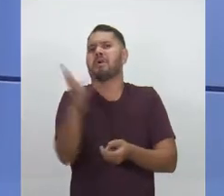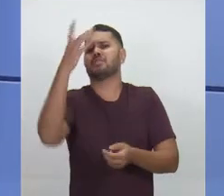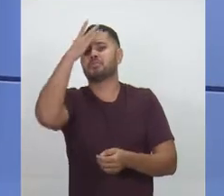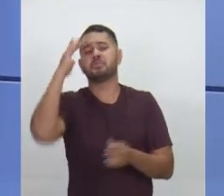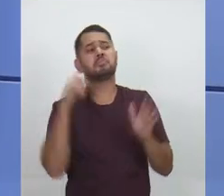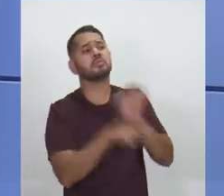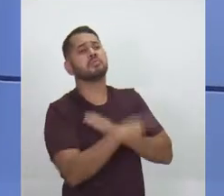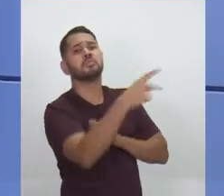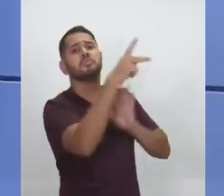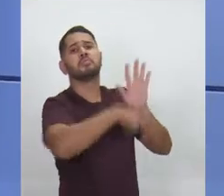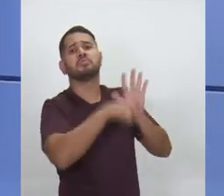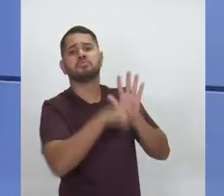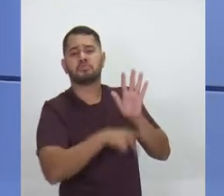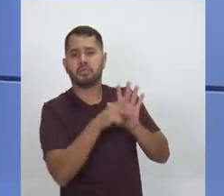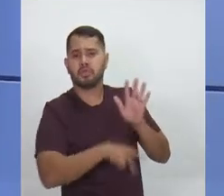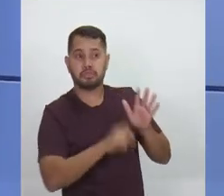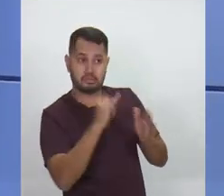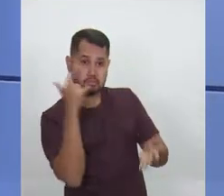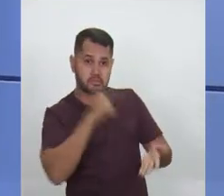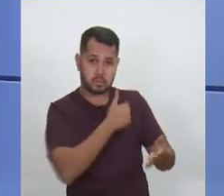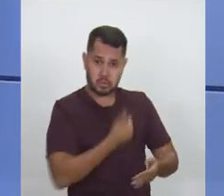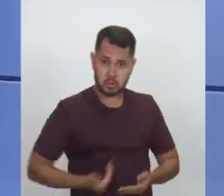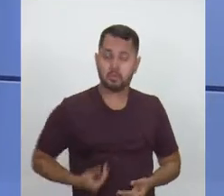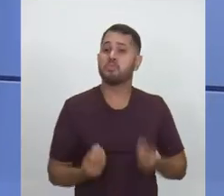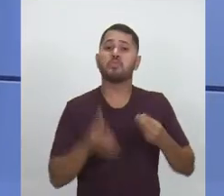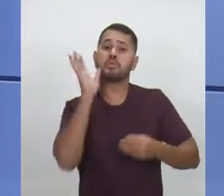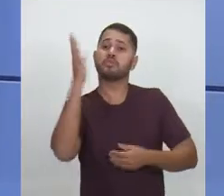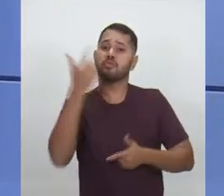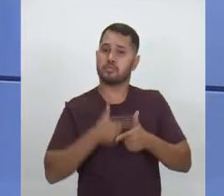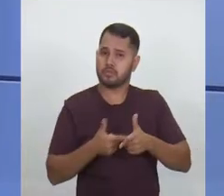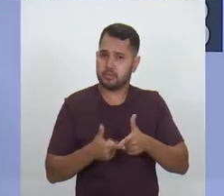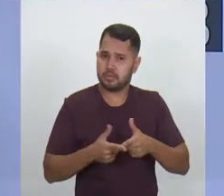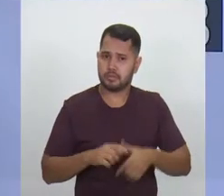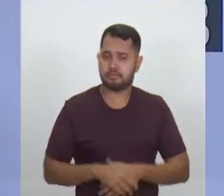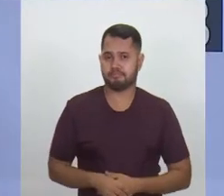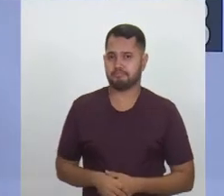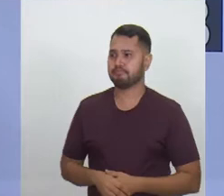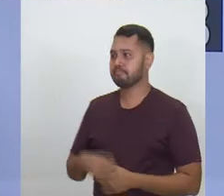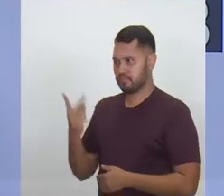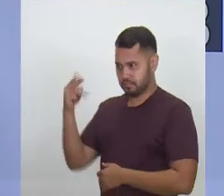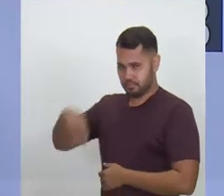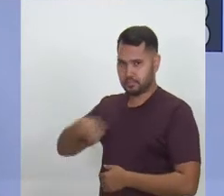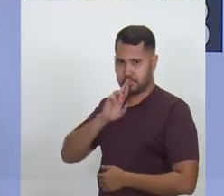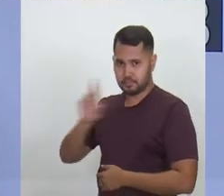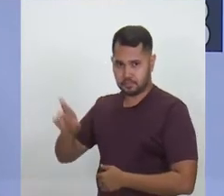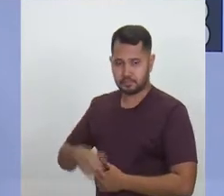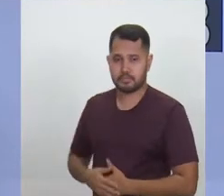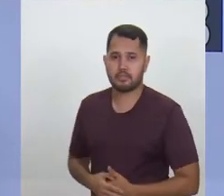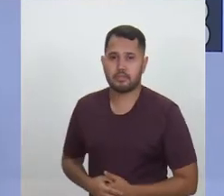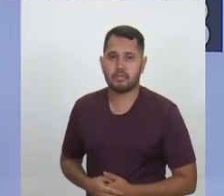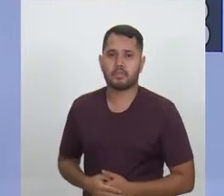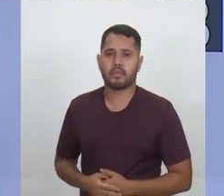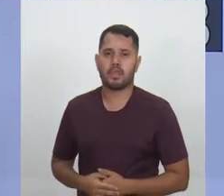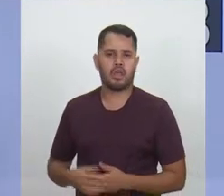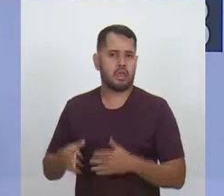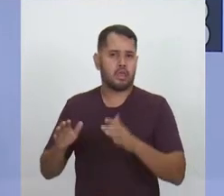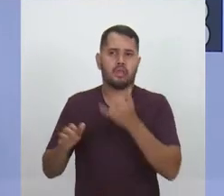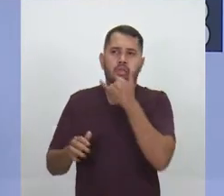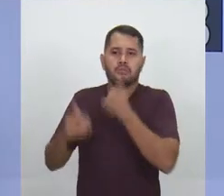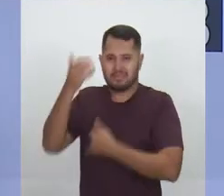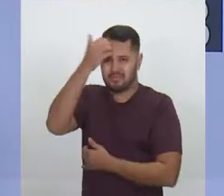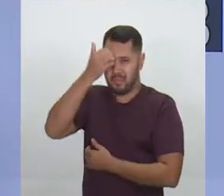política, caso venha a exercer o cargo governador do estado do Amazonas? Dois minutos para a resposta. Berg, eu não vejo